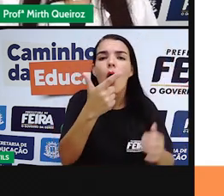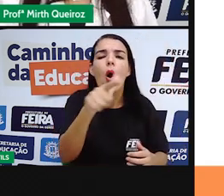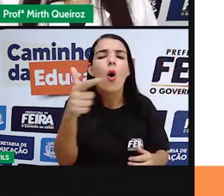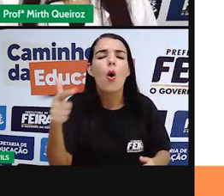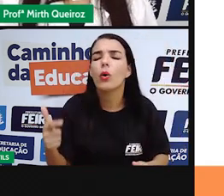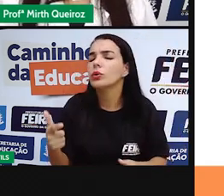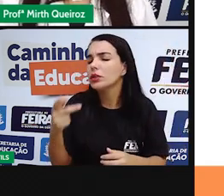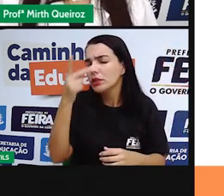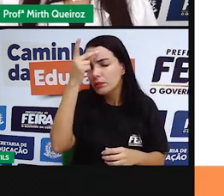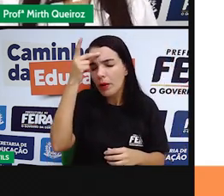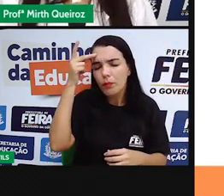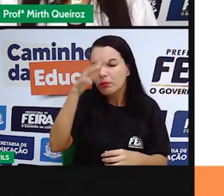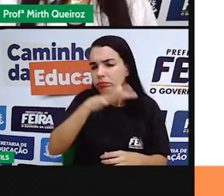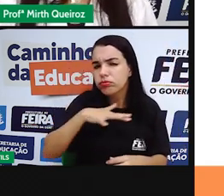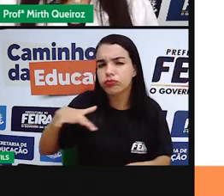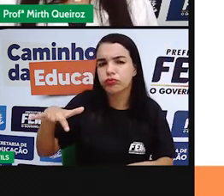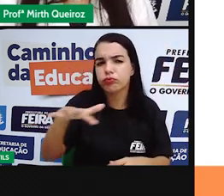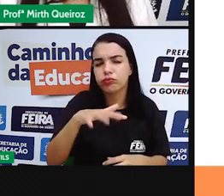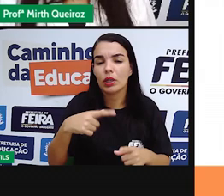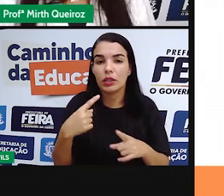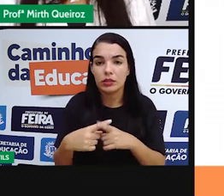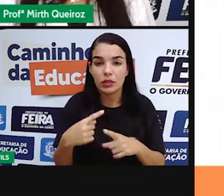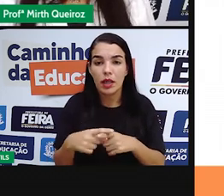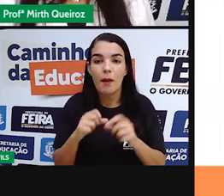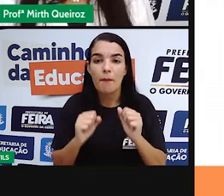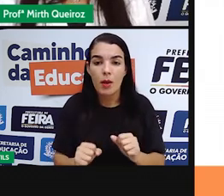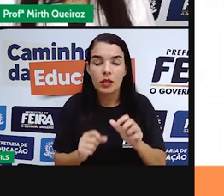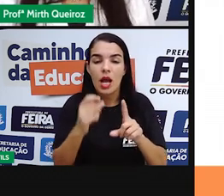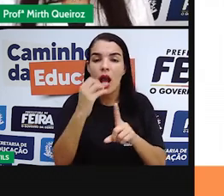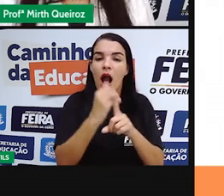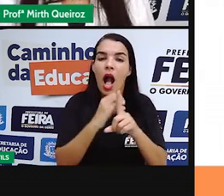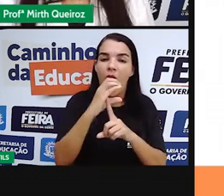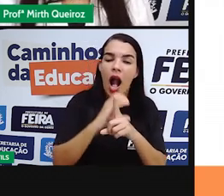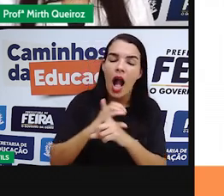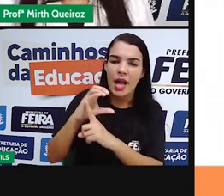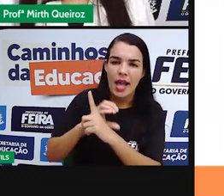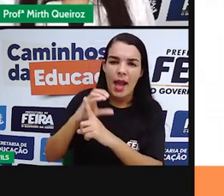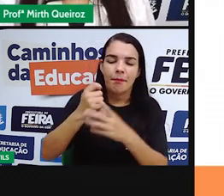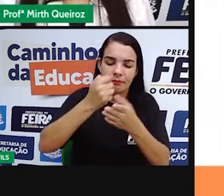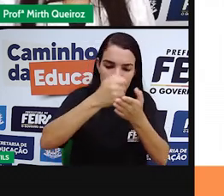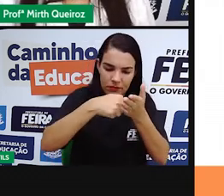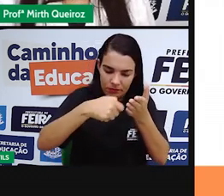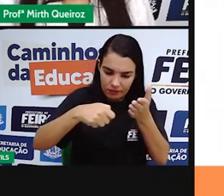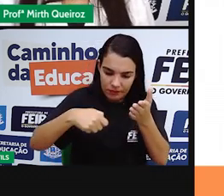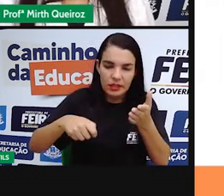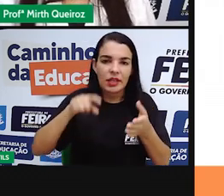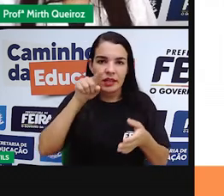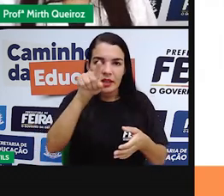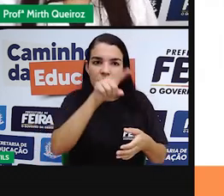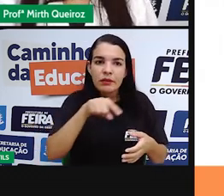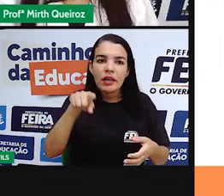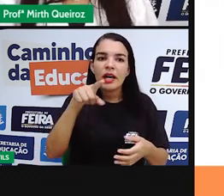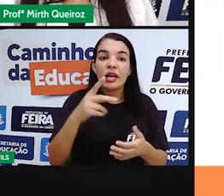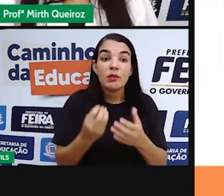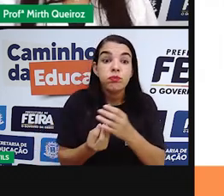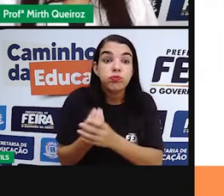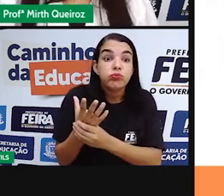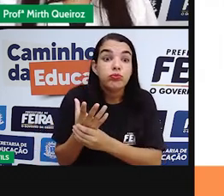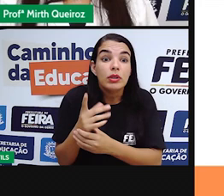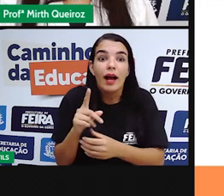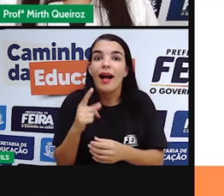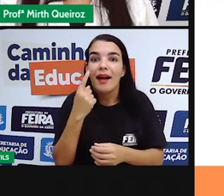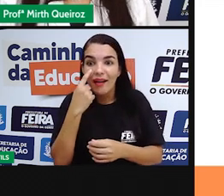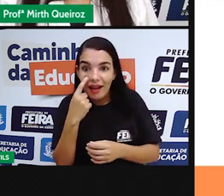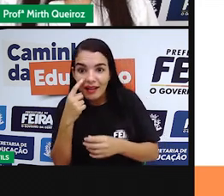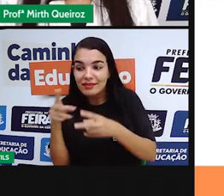Investigar esses tipos de calendário, anotar, reixtrair no caderninho de vocês, o que vocês descobriram sobre